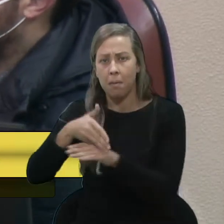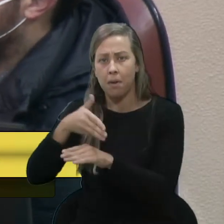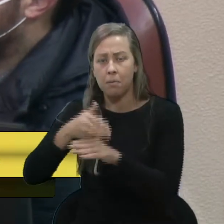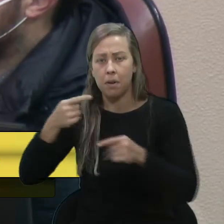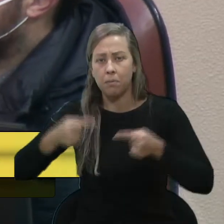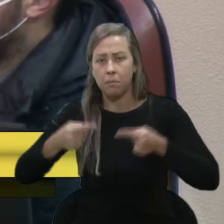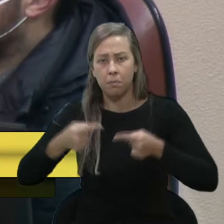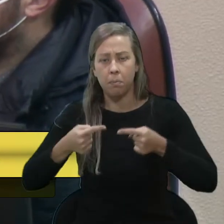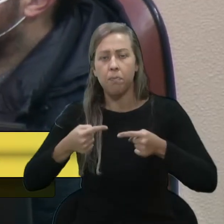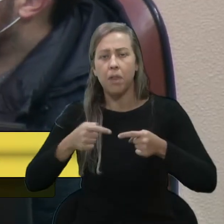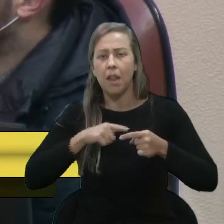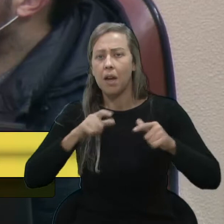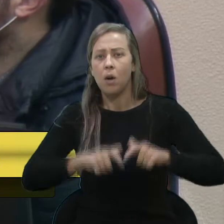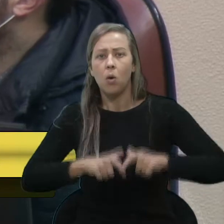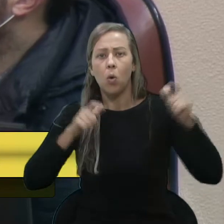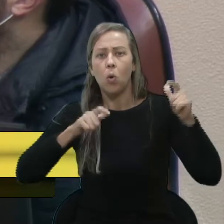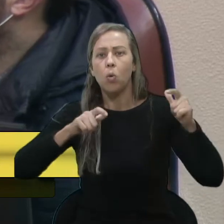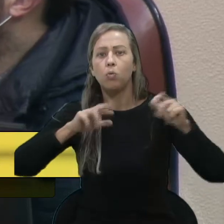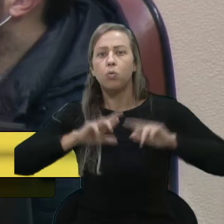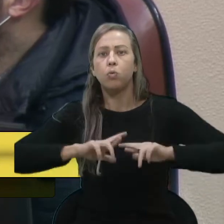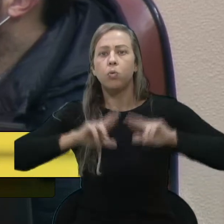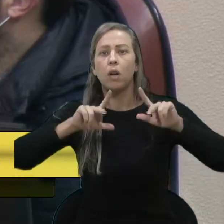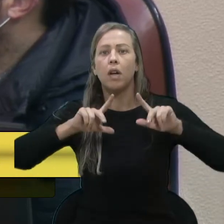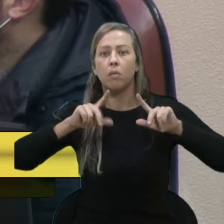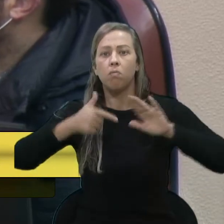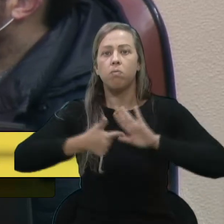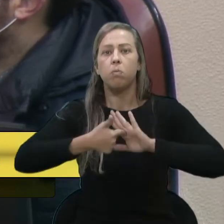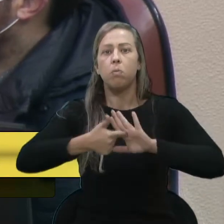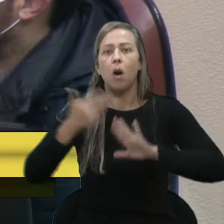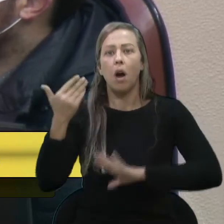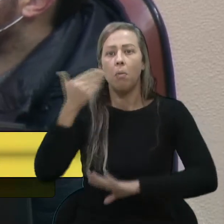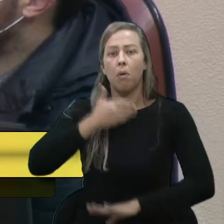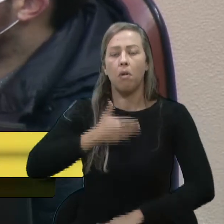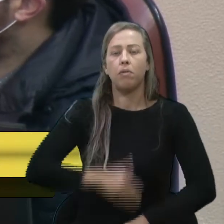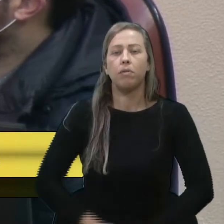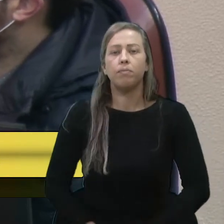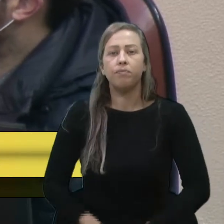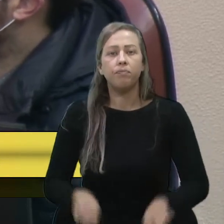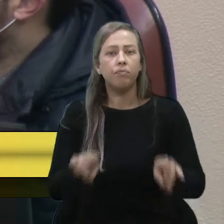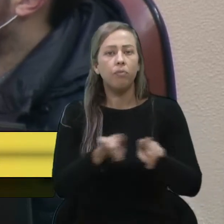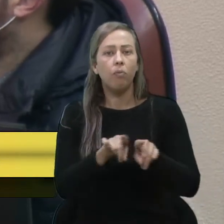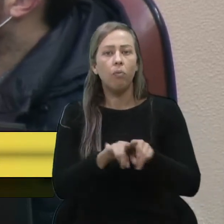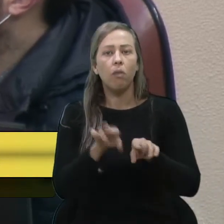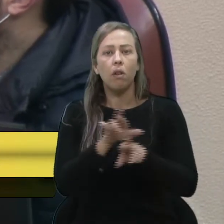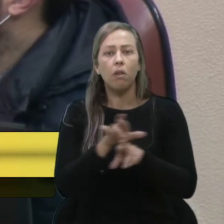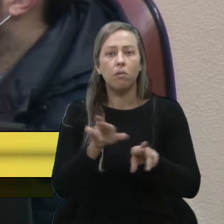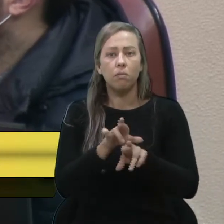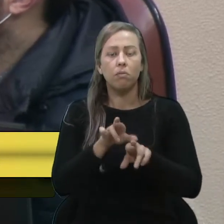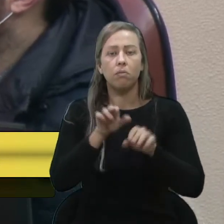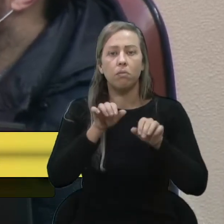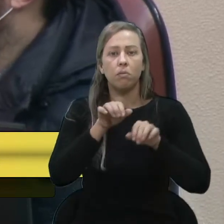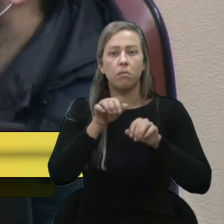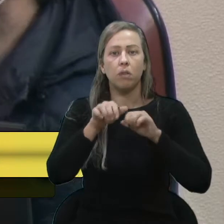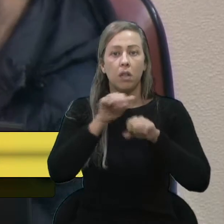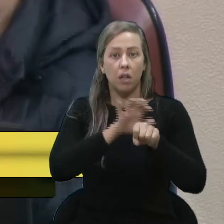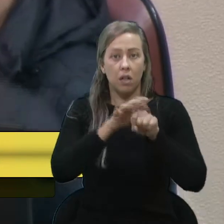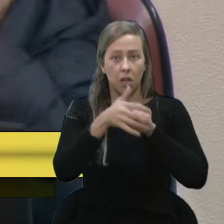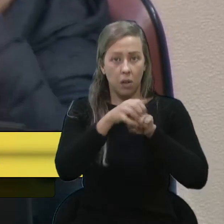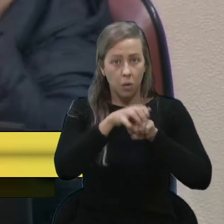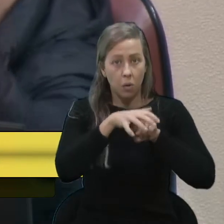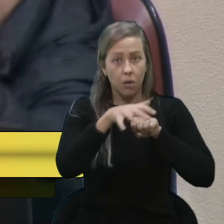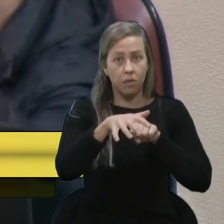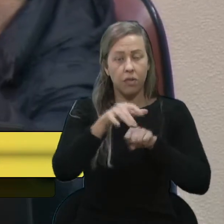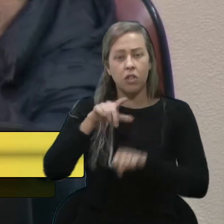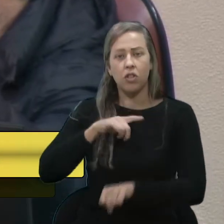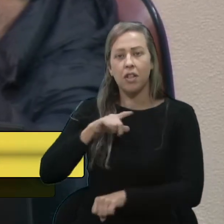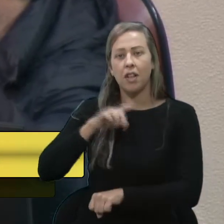as mais variadas situações sendo expostas, inclusive com relação à própria pandemia. Nós temos o Evandro Fontana, que está